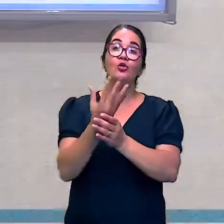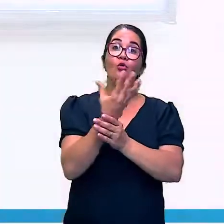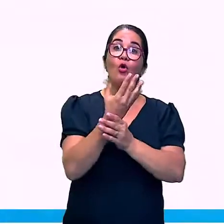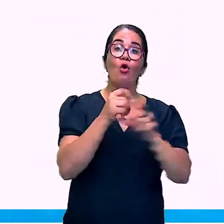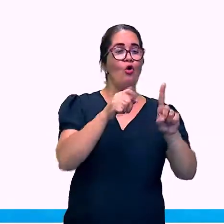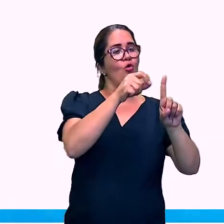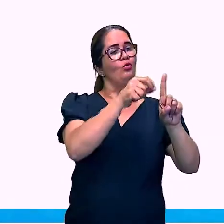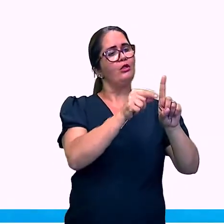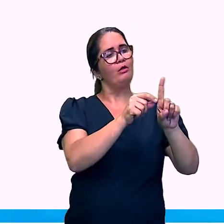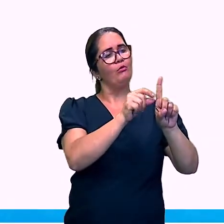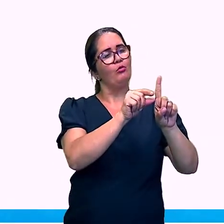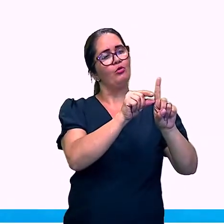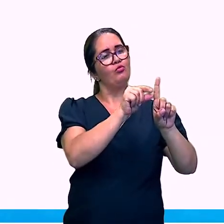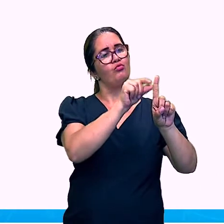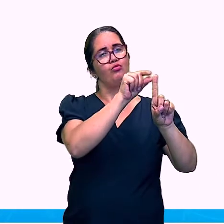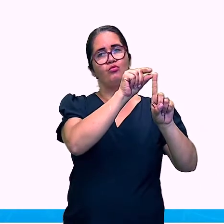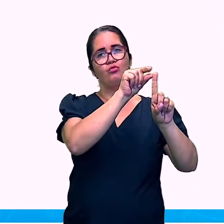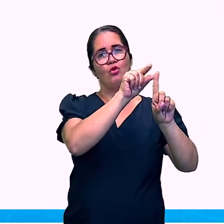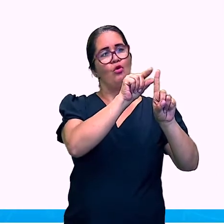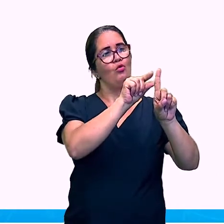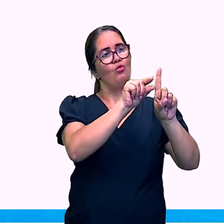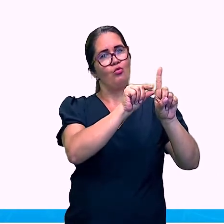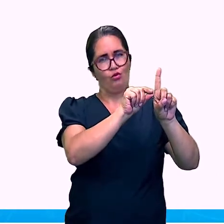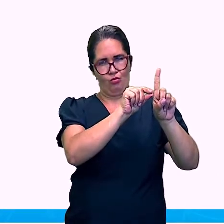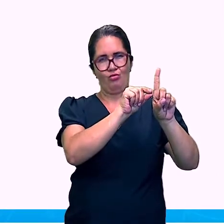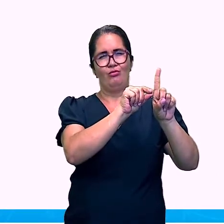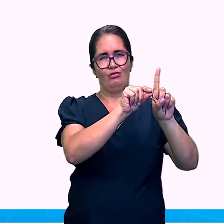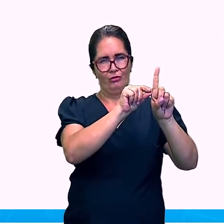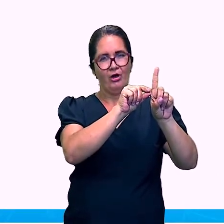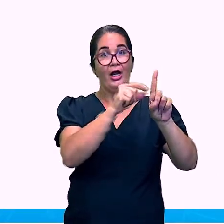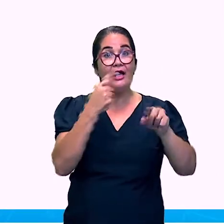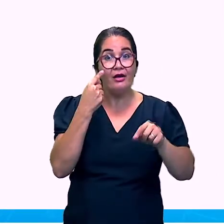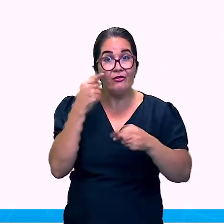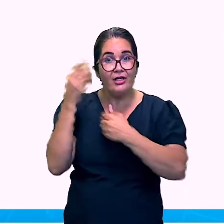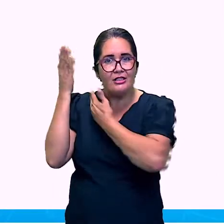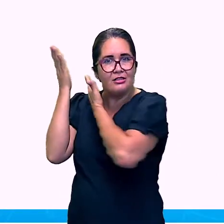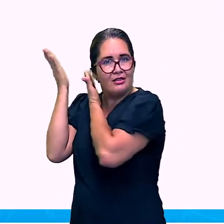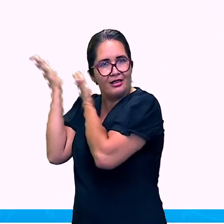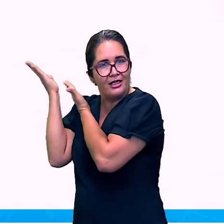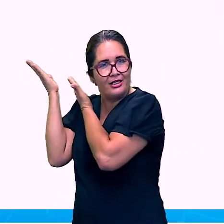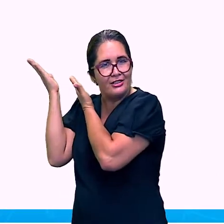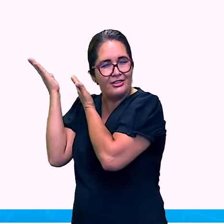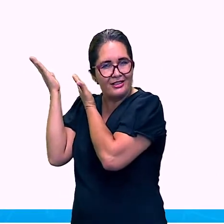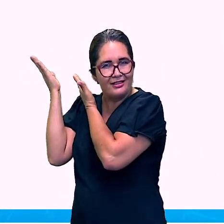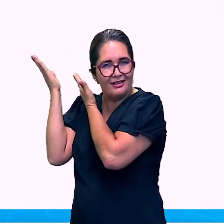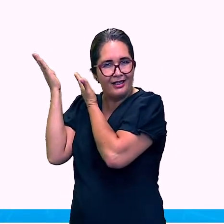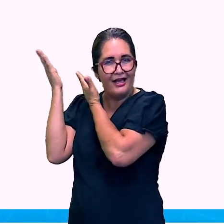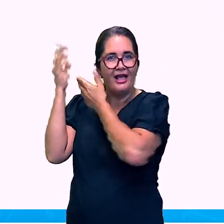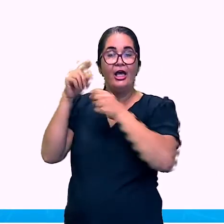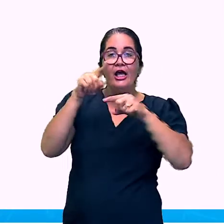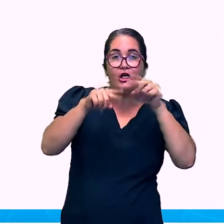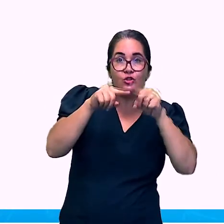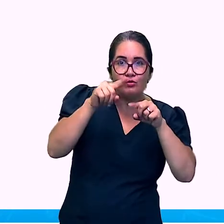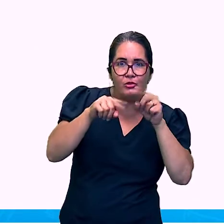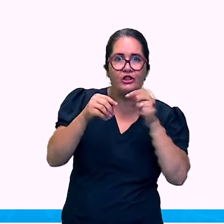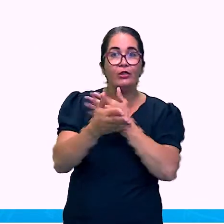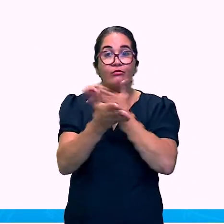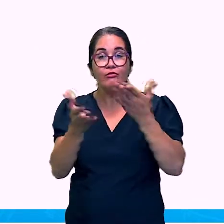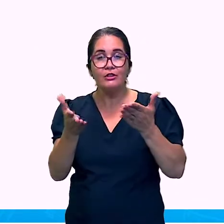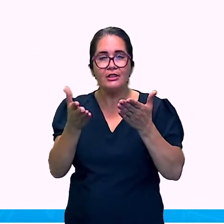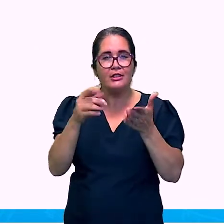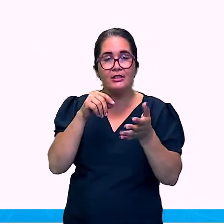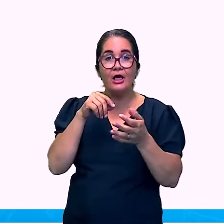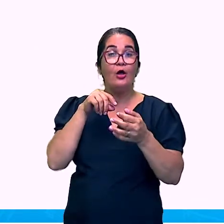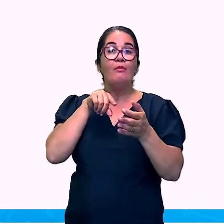Vocês vão perguntar. Os avós de vocês. Este termômetro. Aqui neste meio. Passa. Um mercúrio.